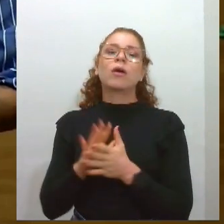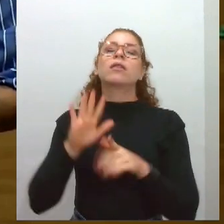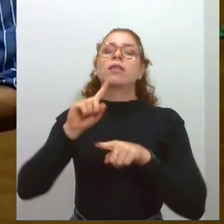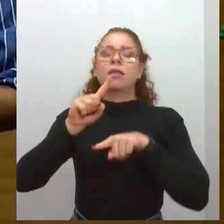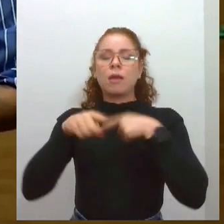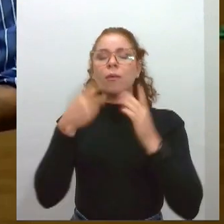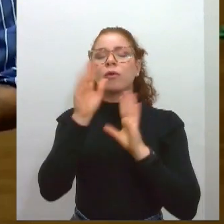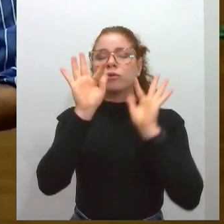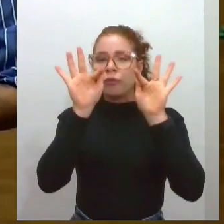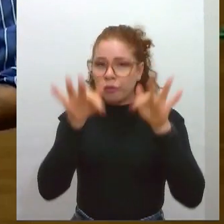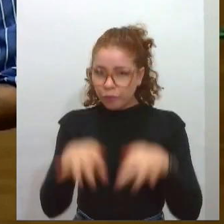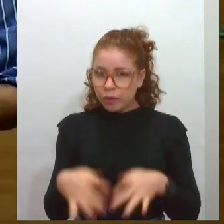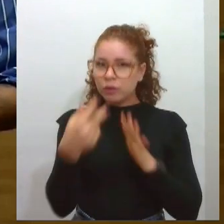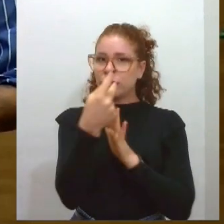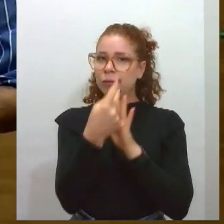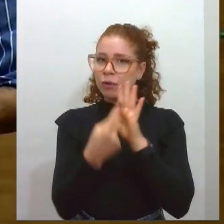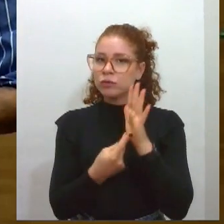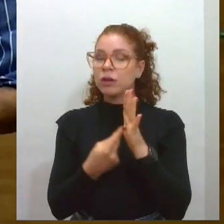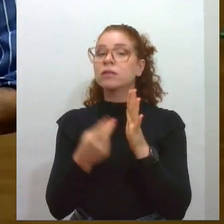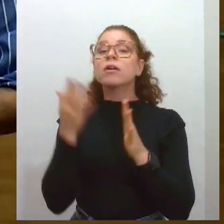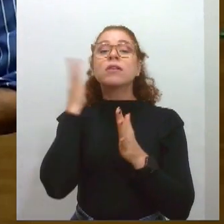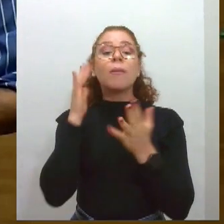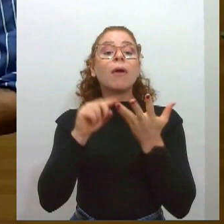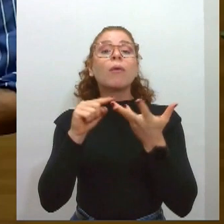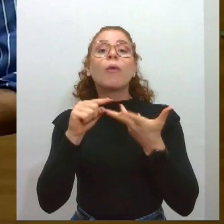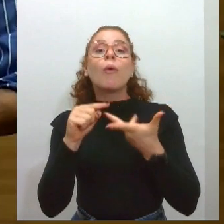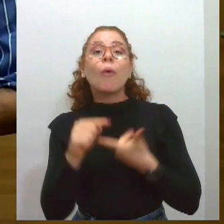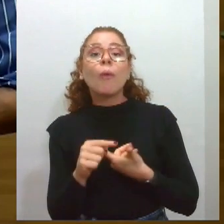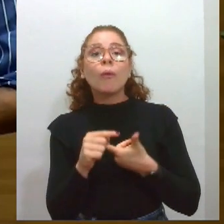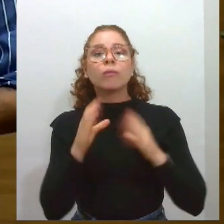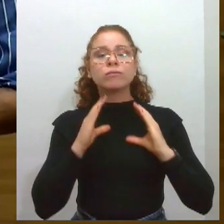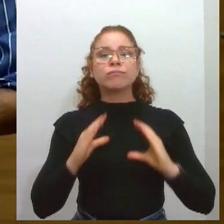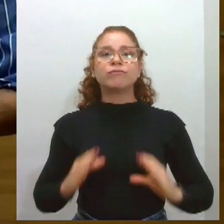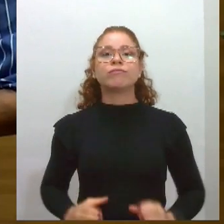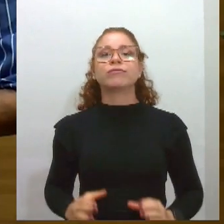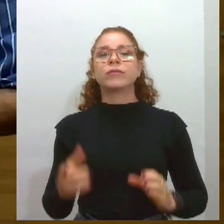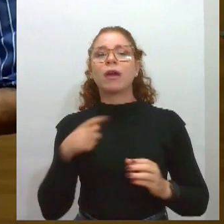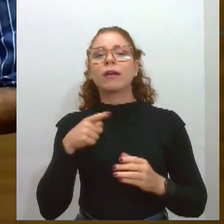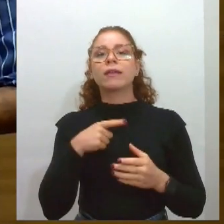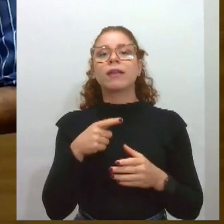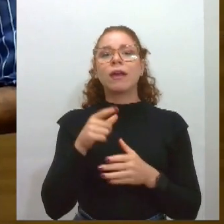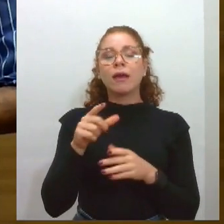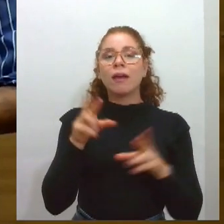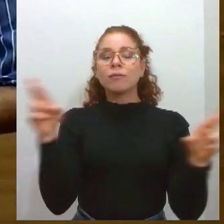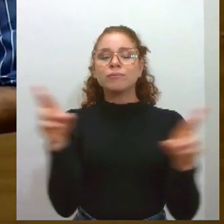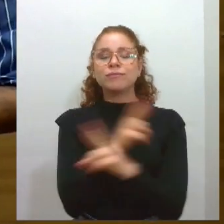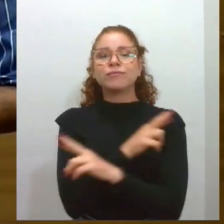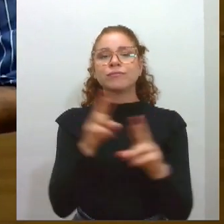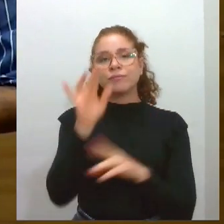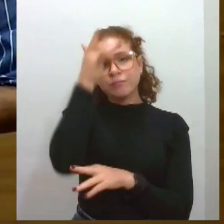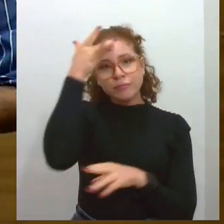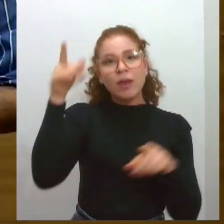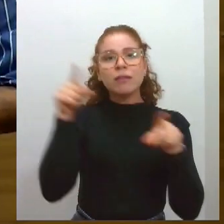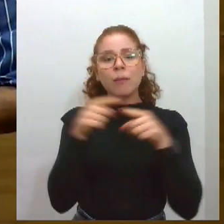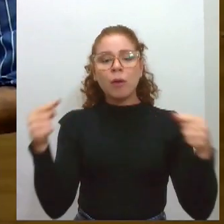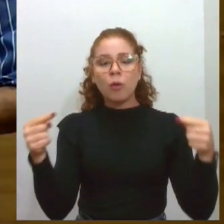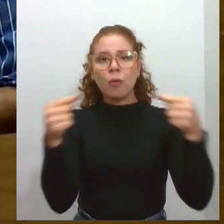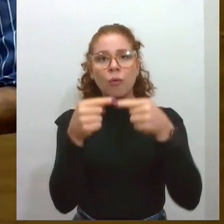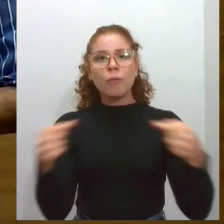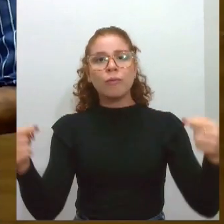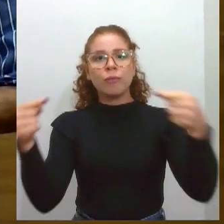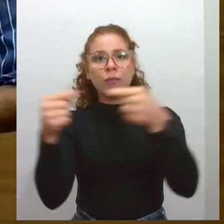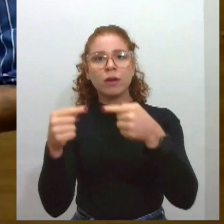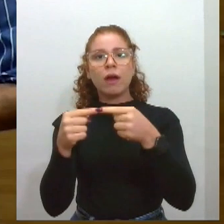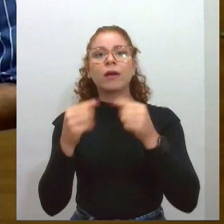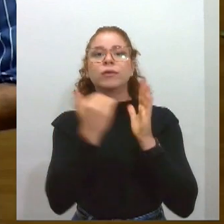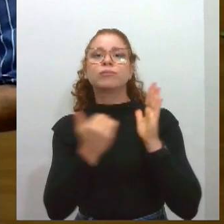a gente possa identificar quais são aqueles comportamentos mais associados e quais aqueles que, combinados, potencializam os riscos à saúde